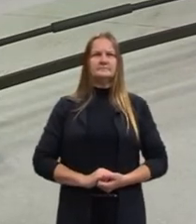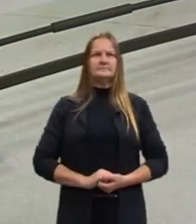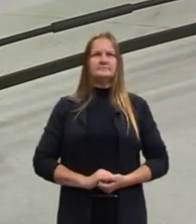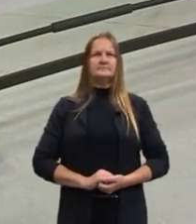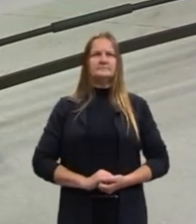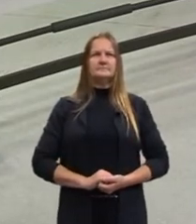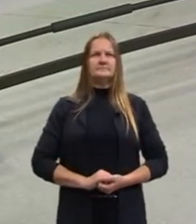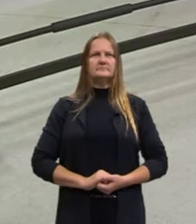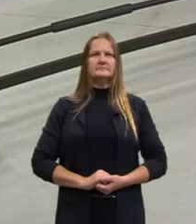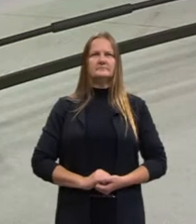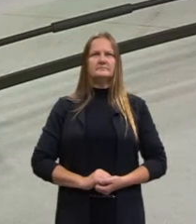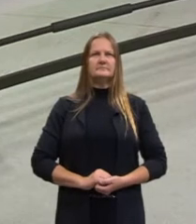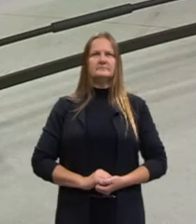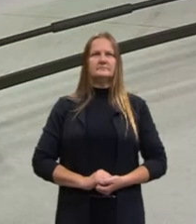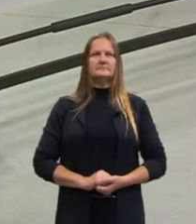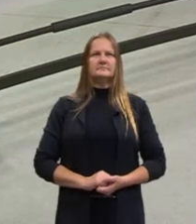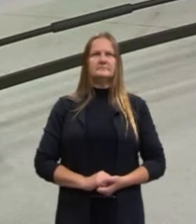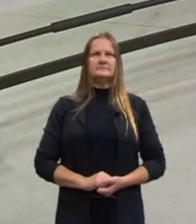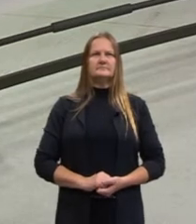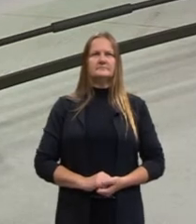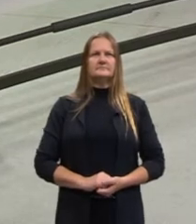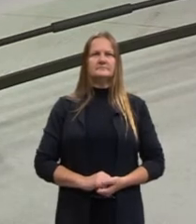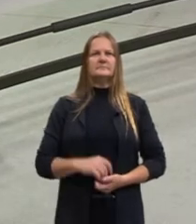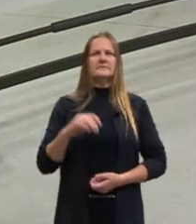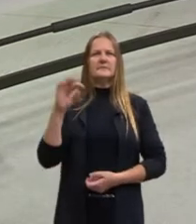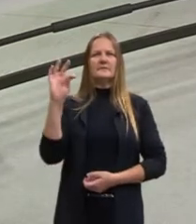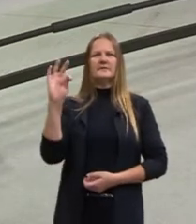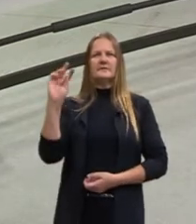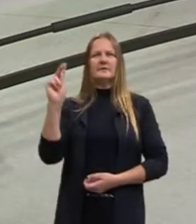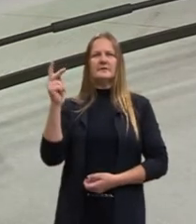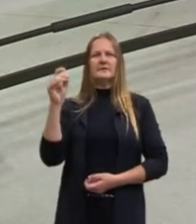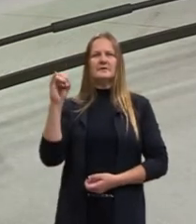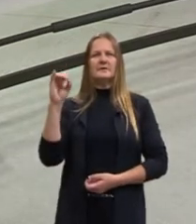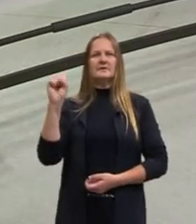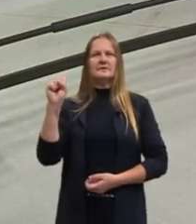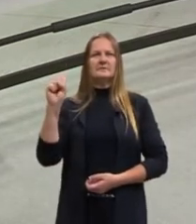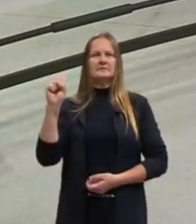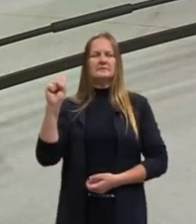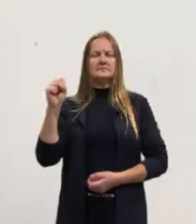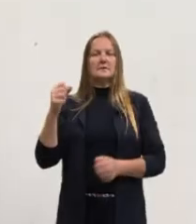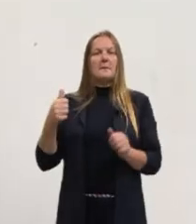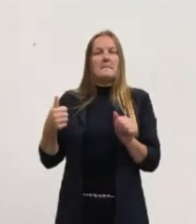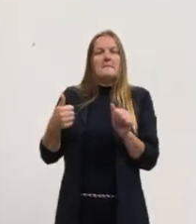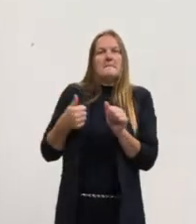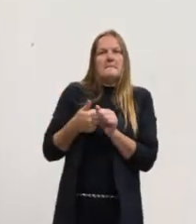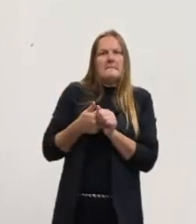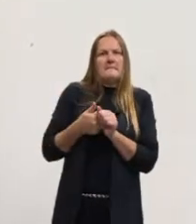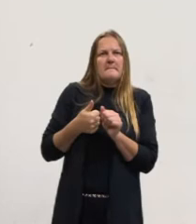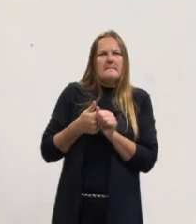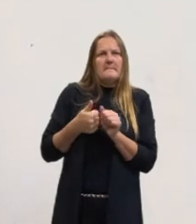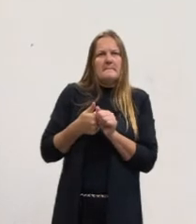Então, this, para elementos que estão próximos do falante.